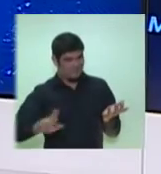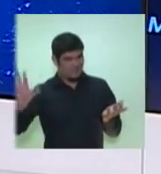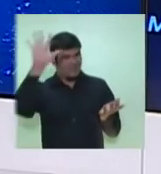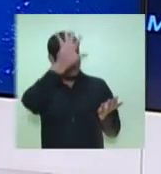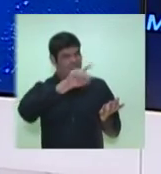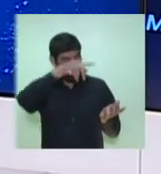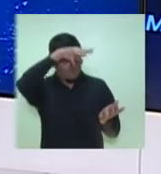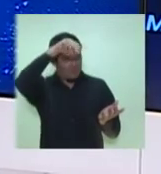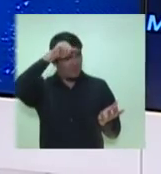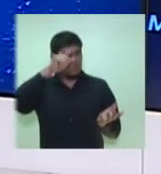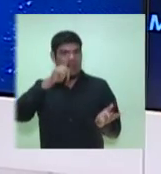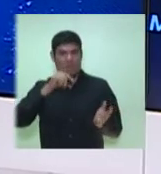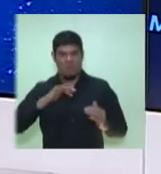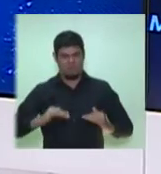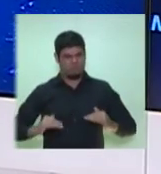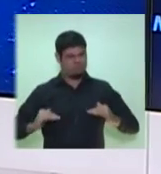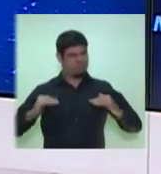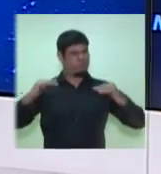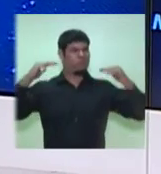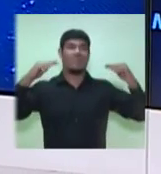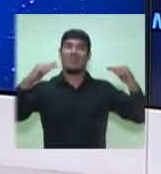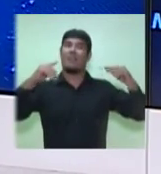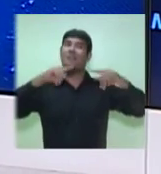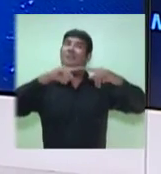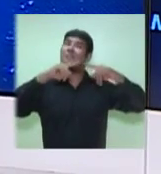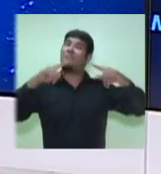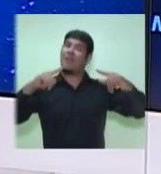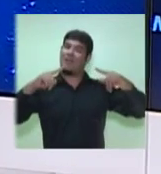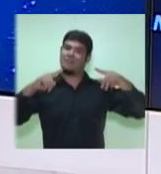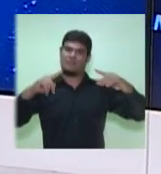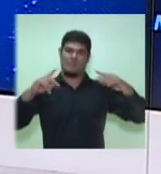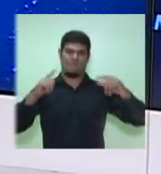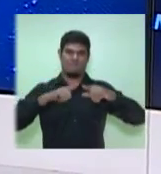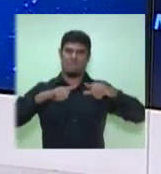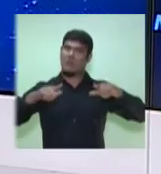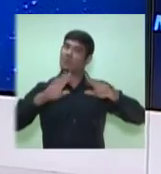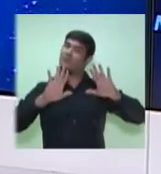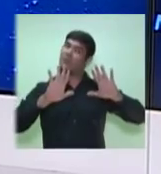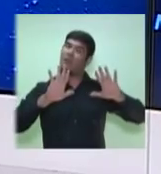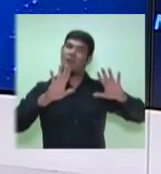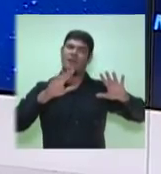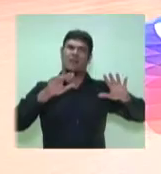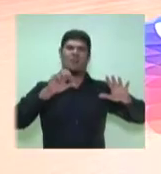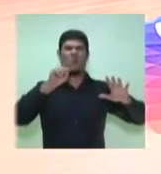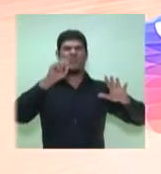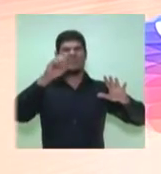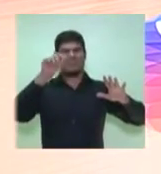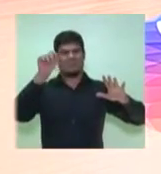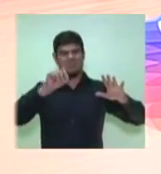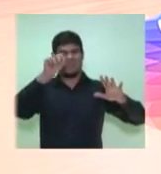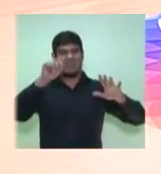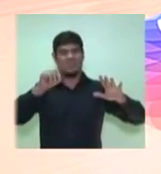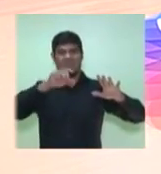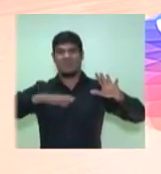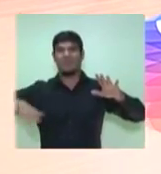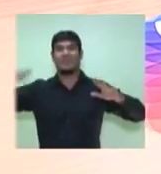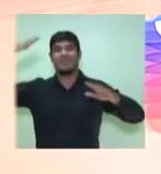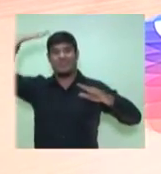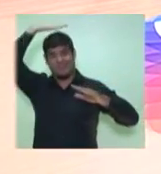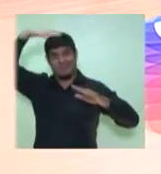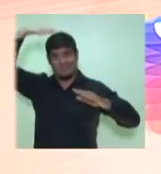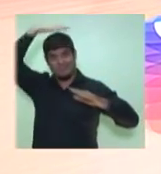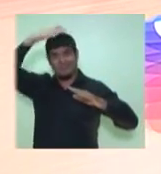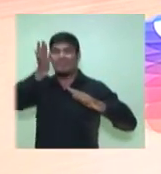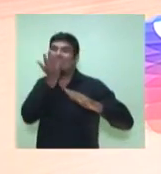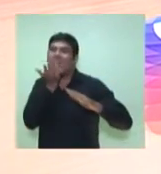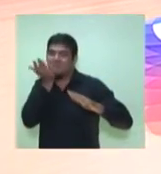mas a minha pergunta não é sobre quantidade, é sobre qualidade. 80% da bacia do São Raimundo está poluída. Quase